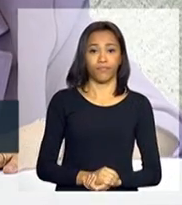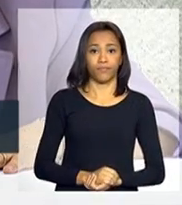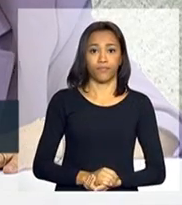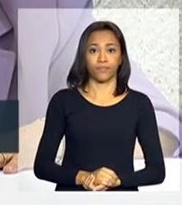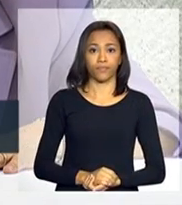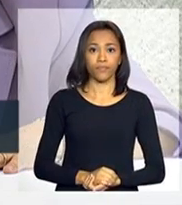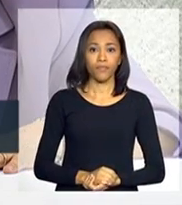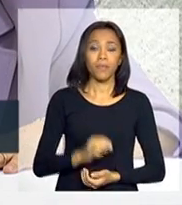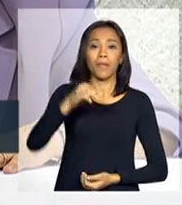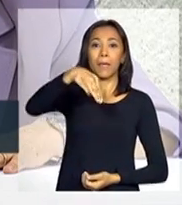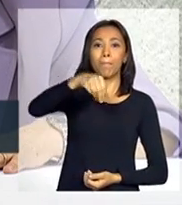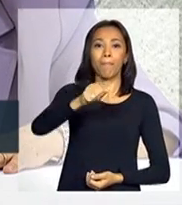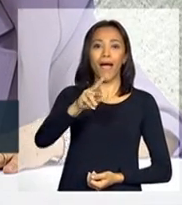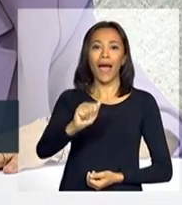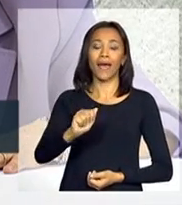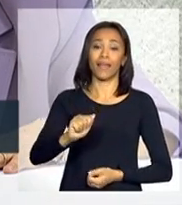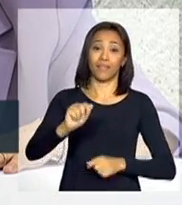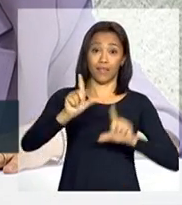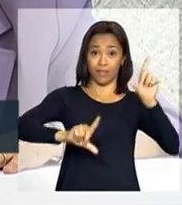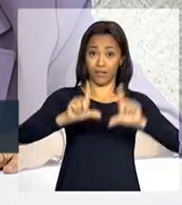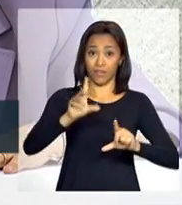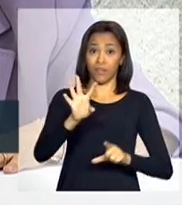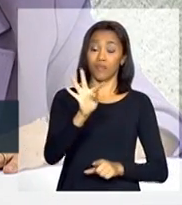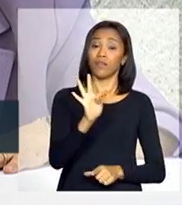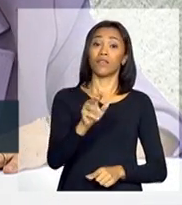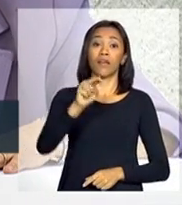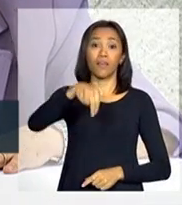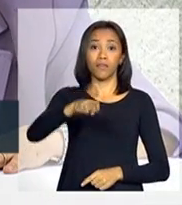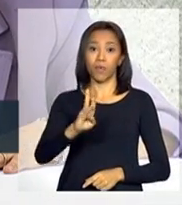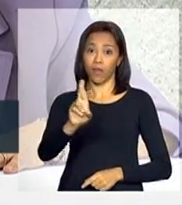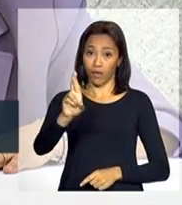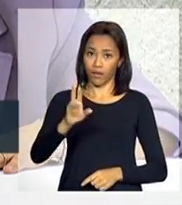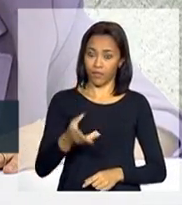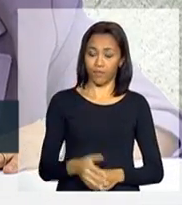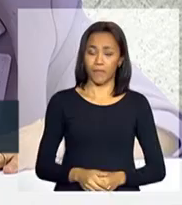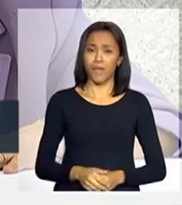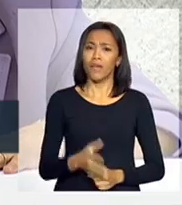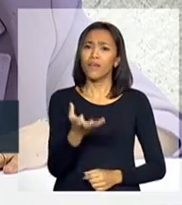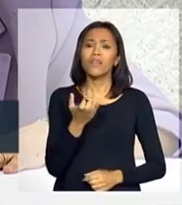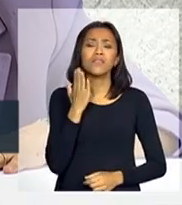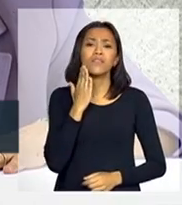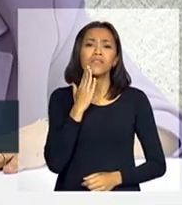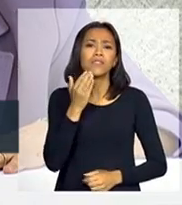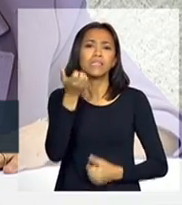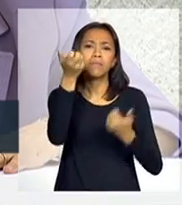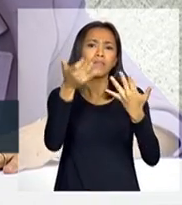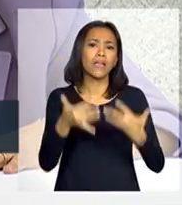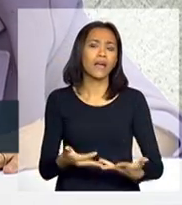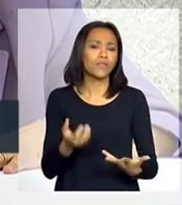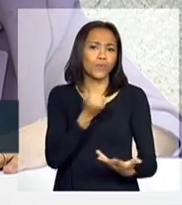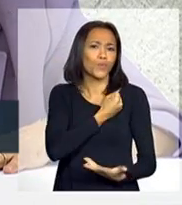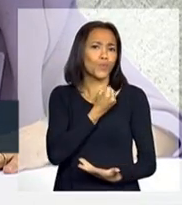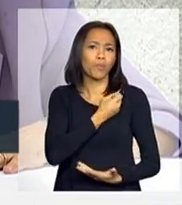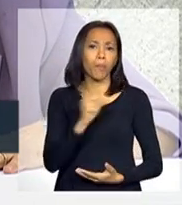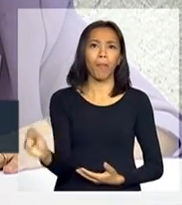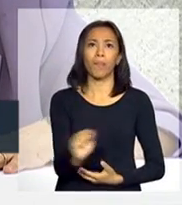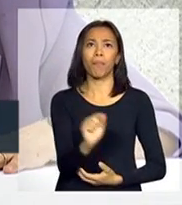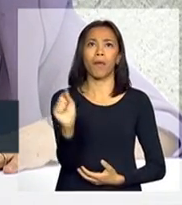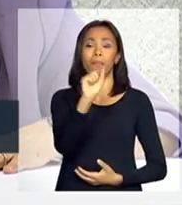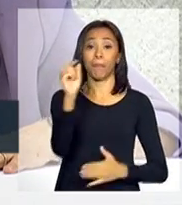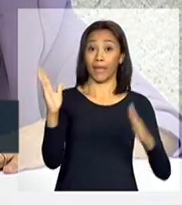Mara Kenup, da TVNBR e da Voz do Brasil. Queria que a senhora falasse sobre o número de delegacias